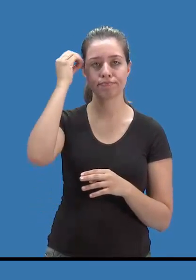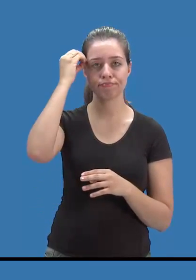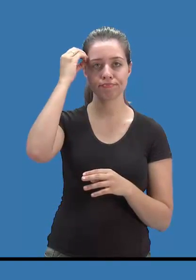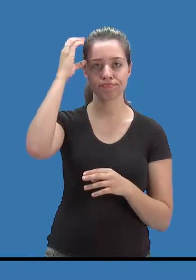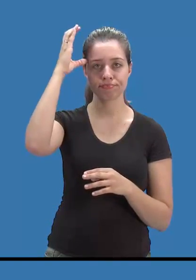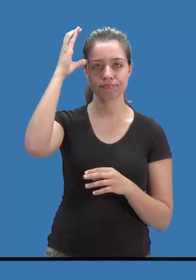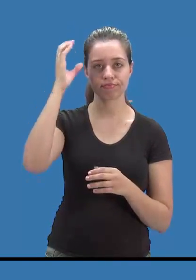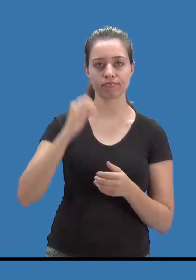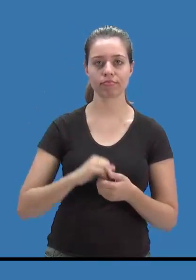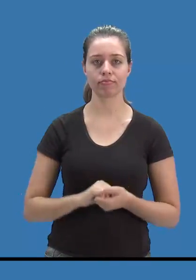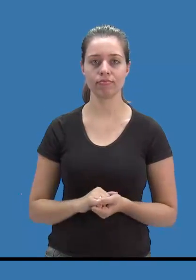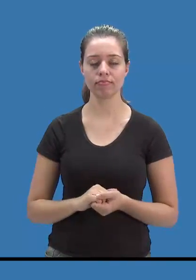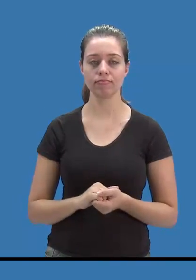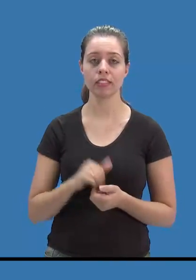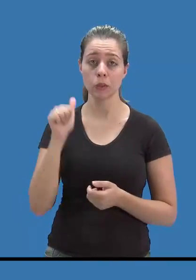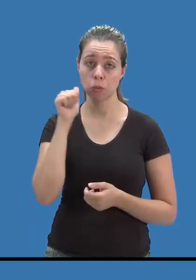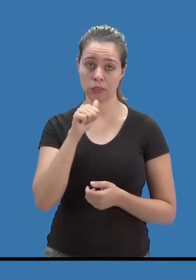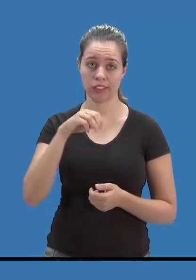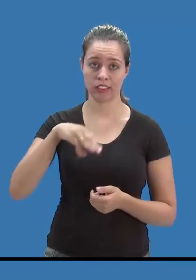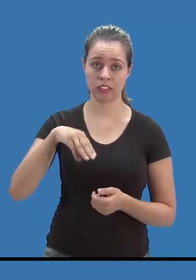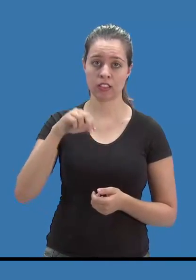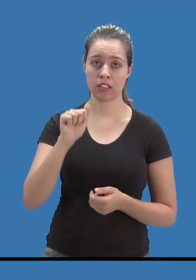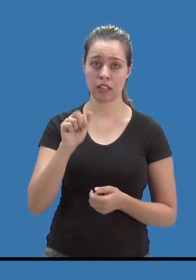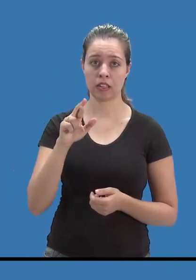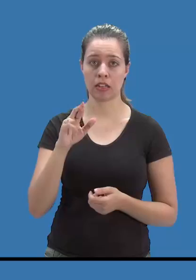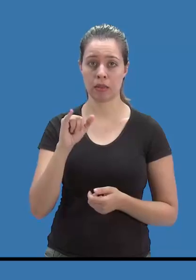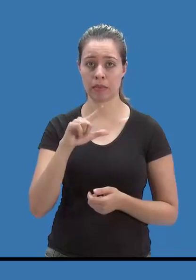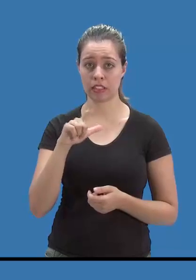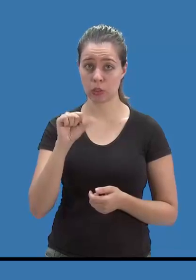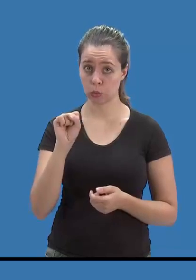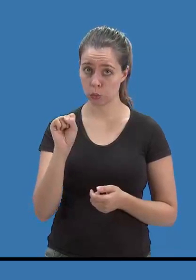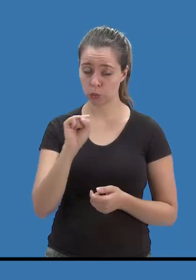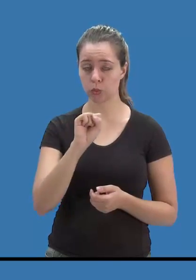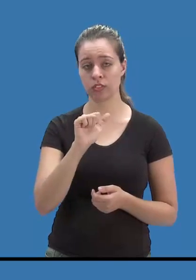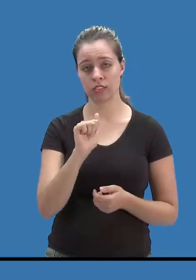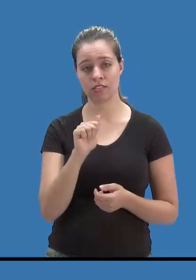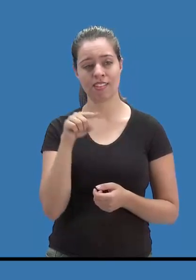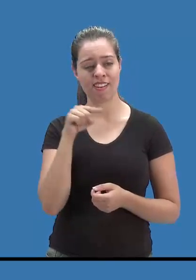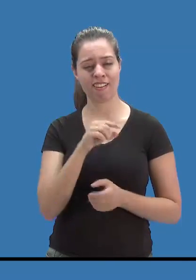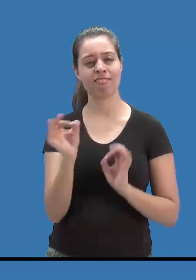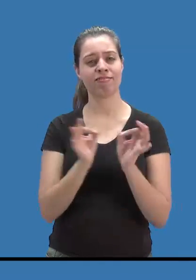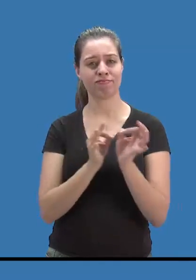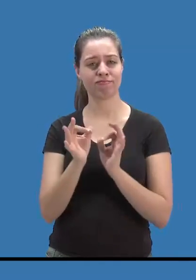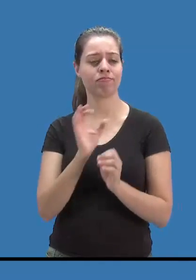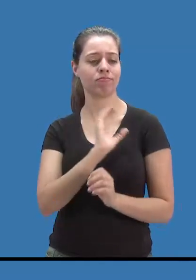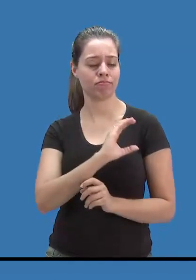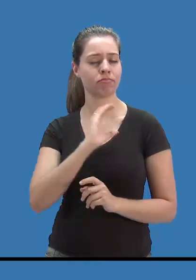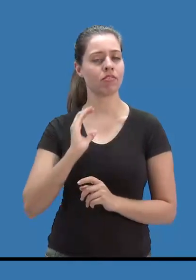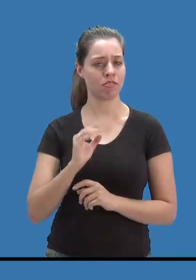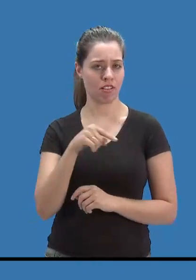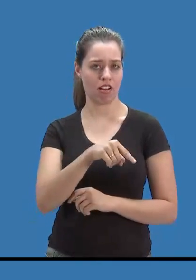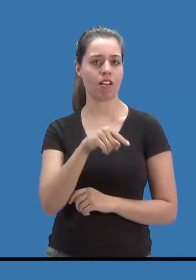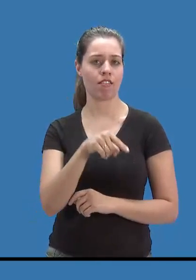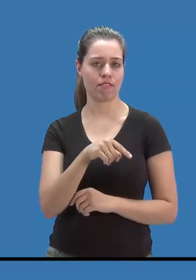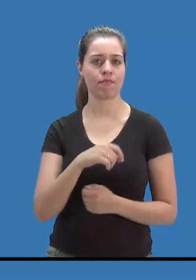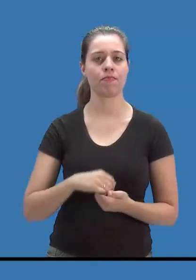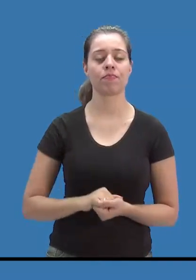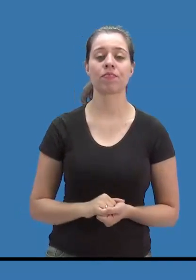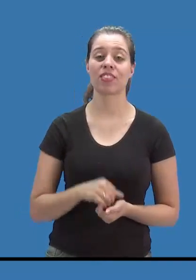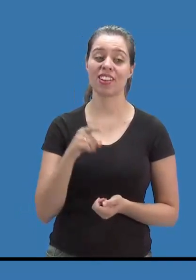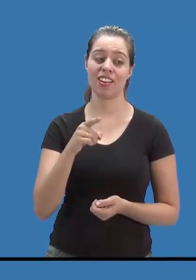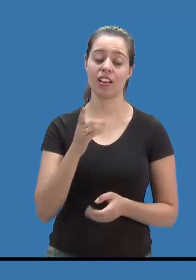Maria Uzé é a coordenadora do programa. Ela explicou que a identificação dos alunos com superdotação demora no mínimo três anos.